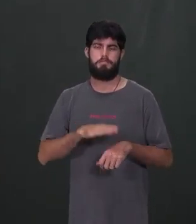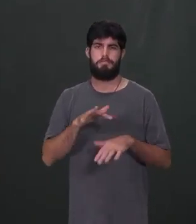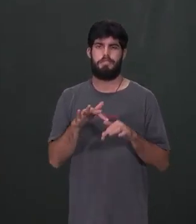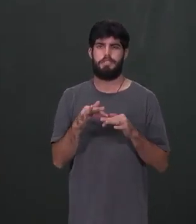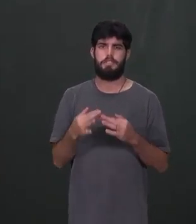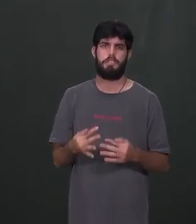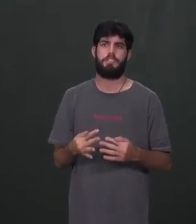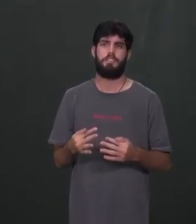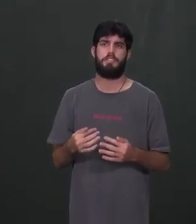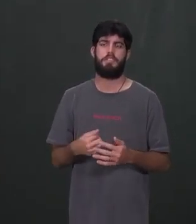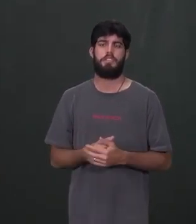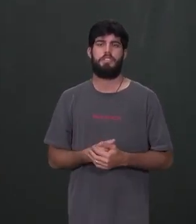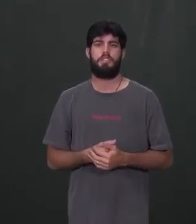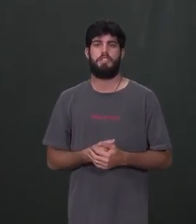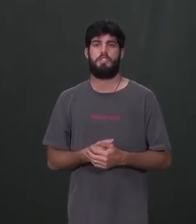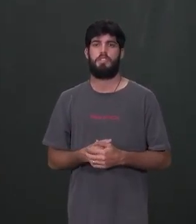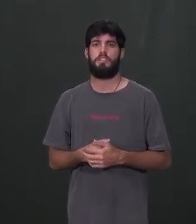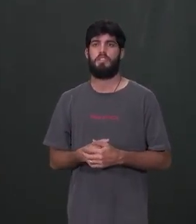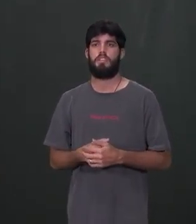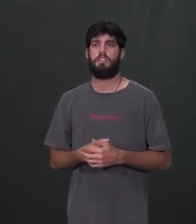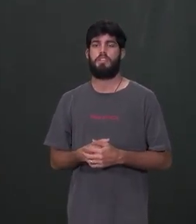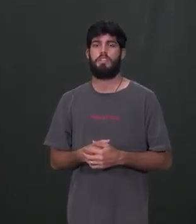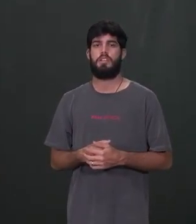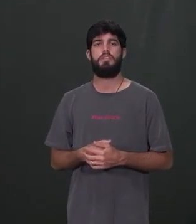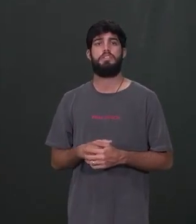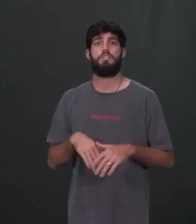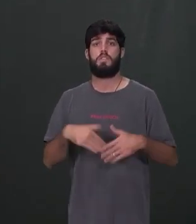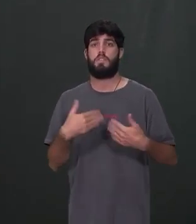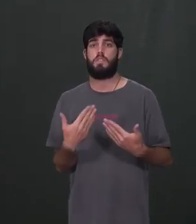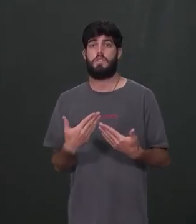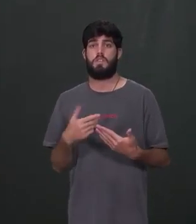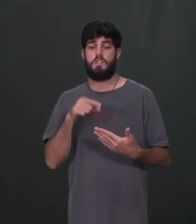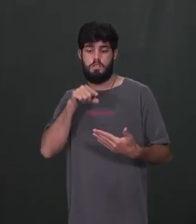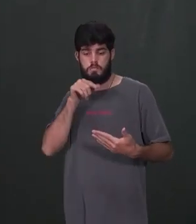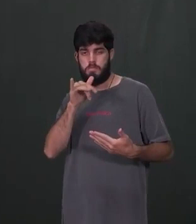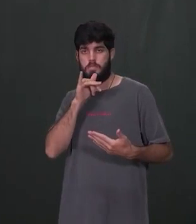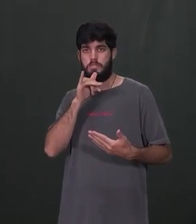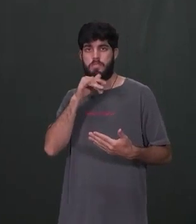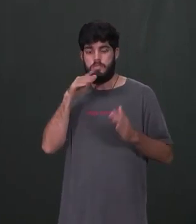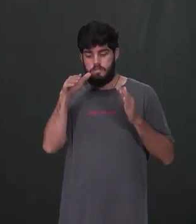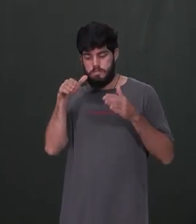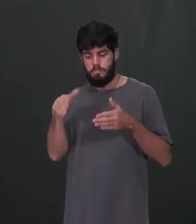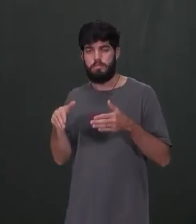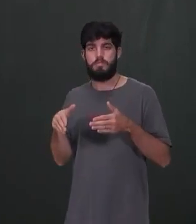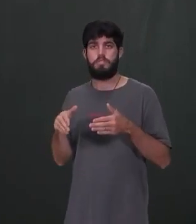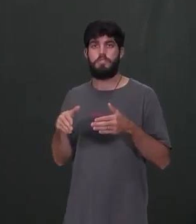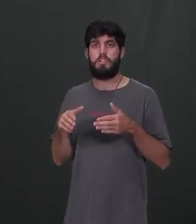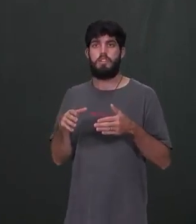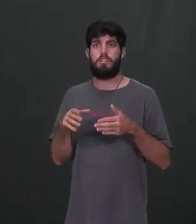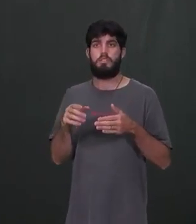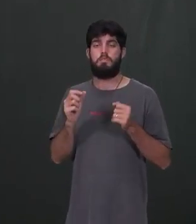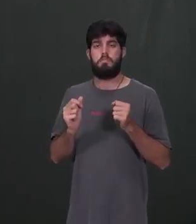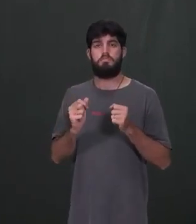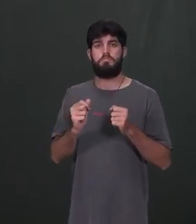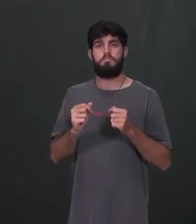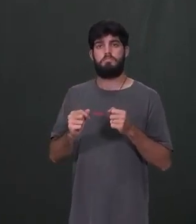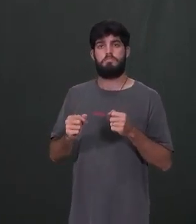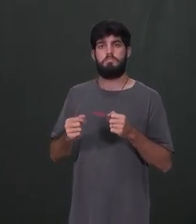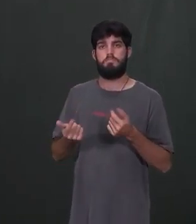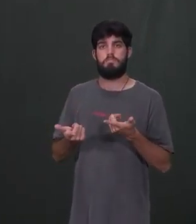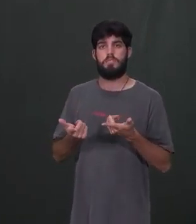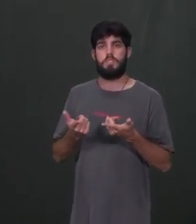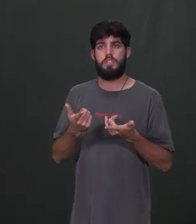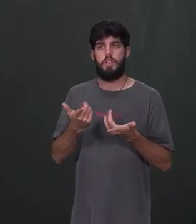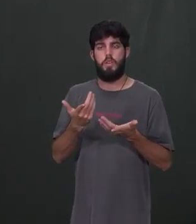que tem, também fazem. Qual é esquema? Aquele indivíduo, aquele ser, ele começa a gerar um brotinho,